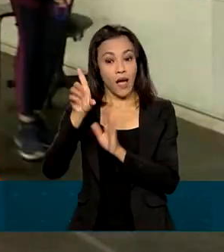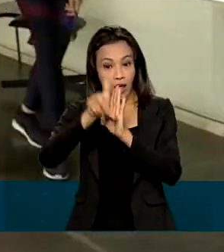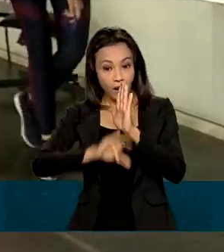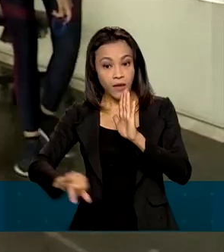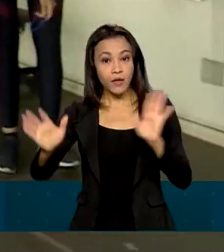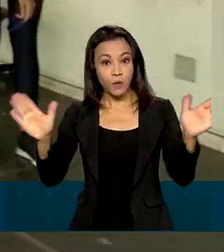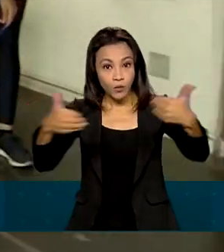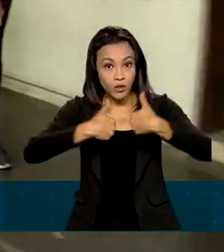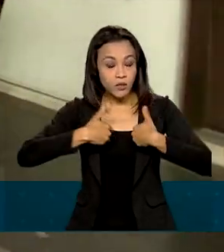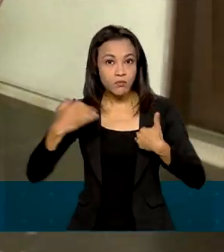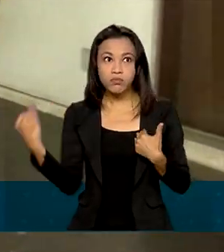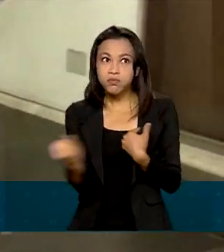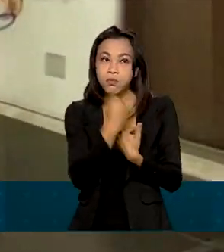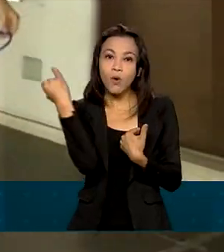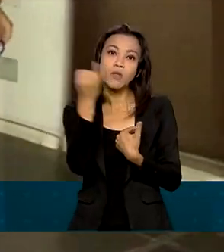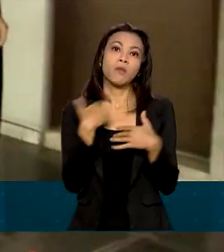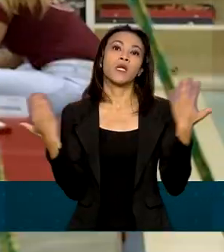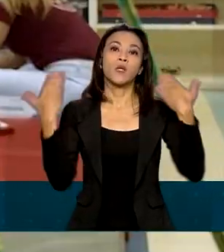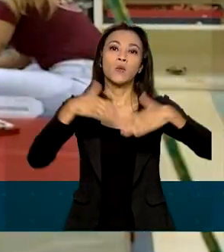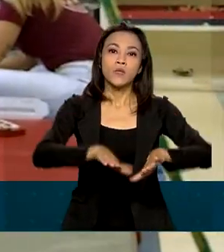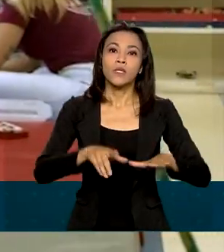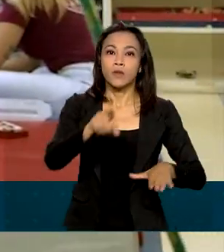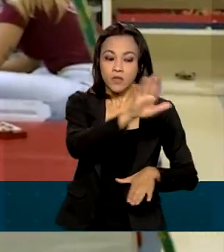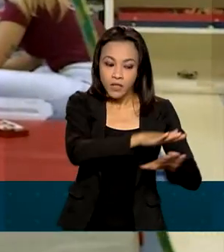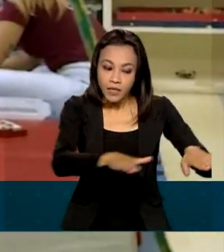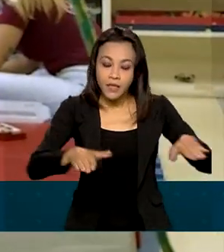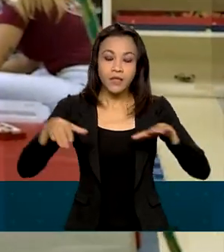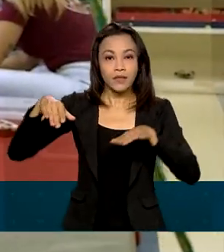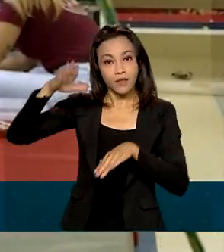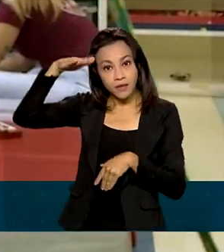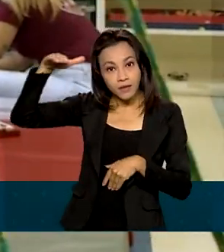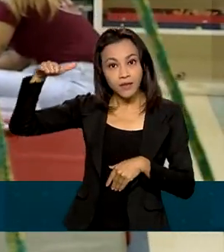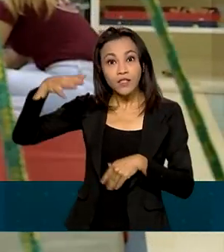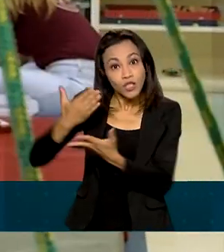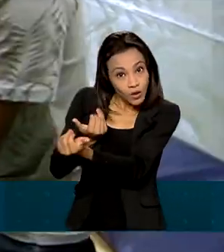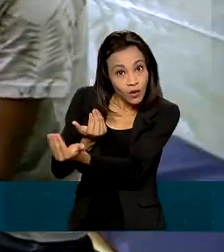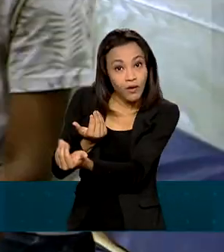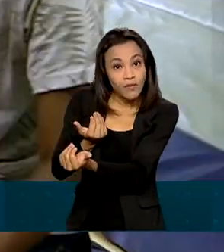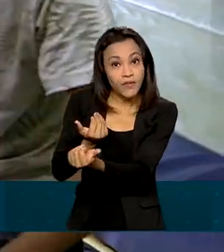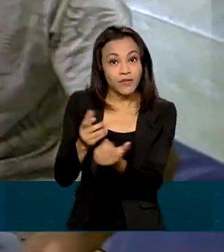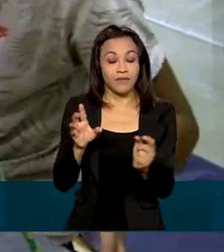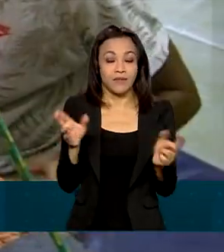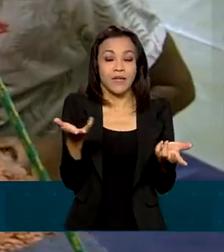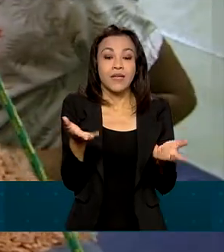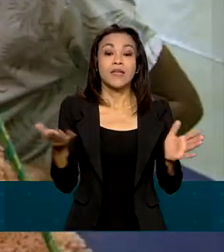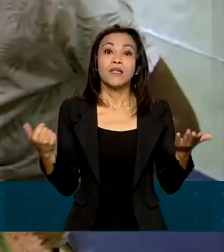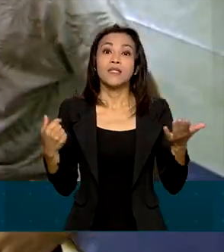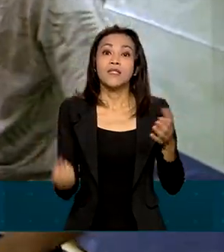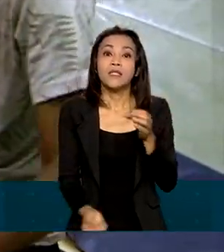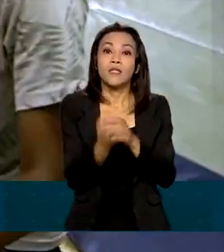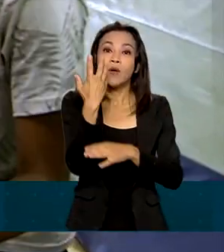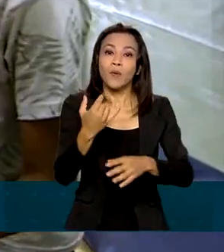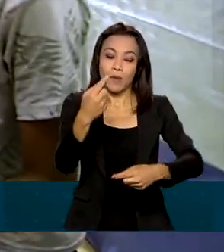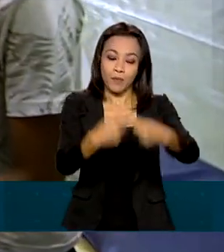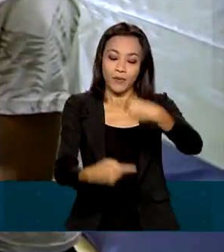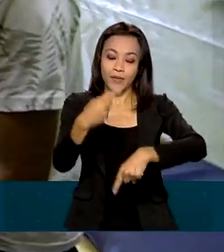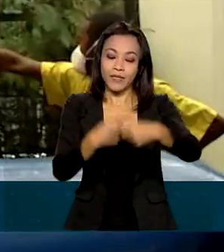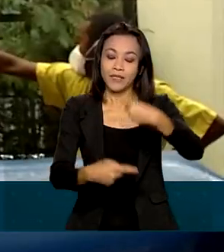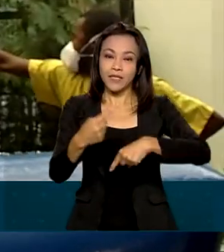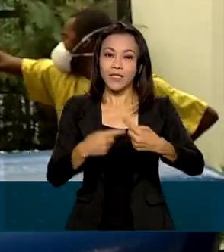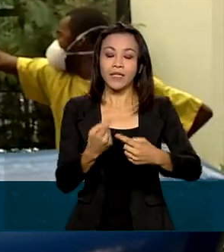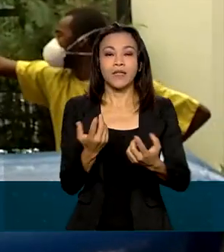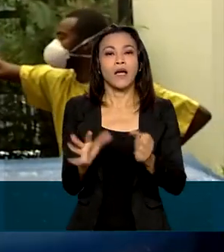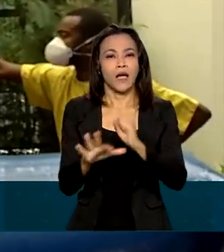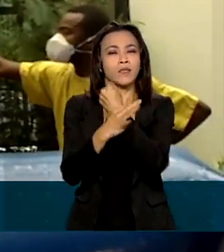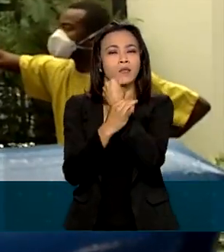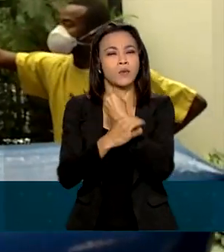pela inclusão escolar de crianças e jovens com transtorno do espectro autista. Ela instituiu a Política Nacional de Proteção dos Direitos